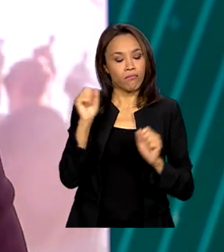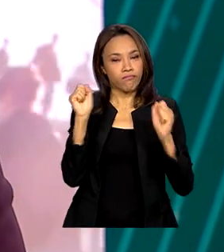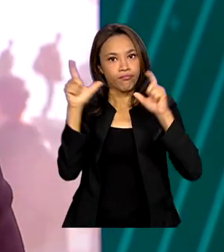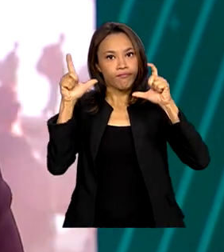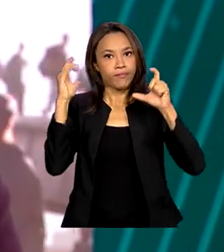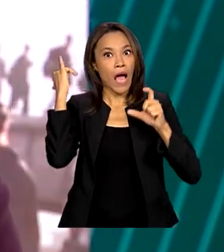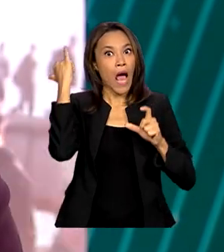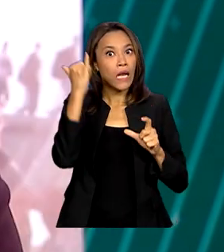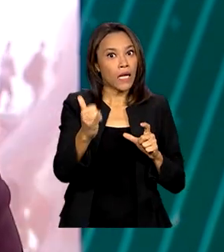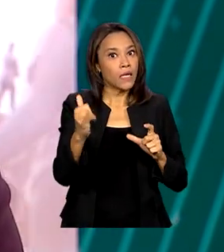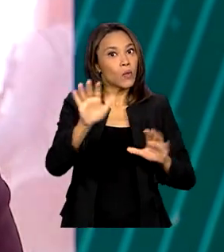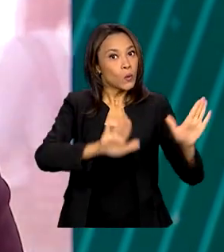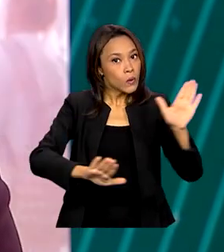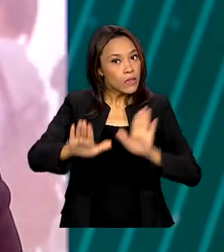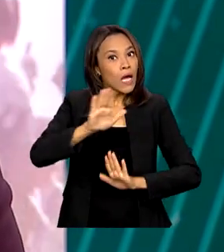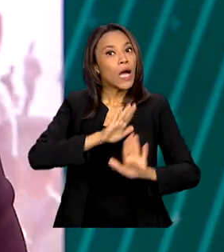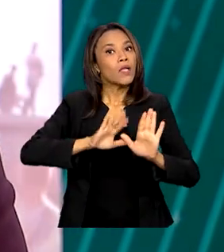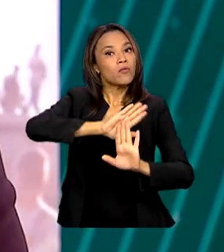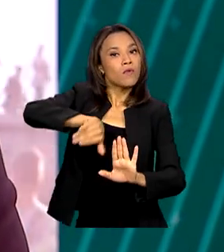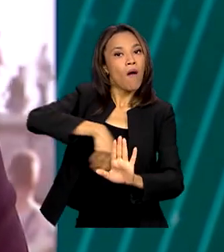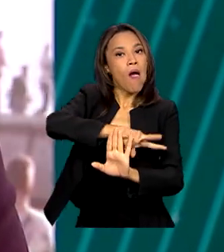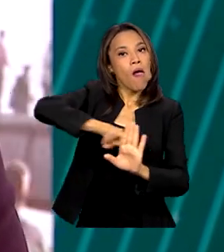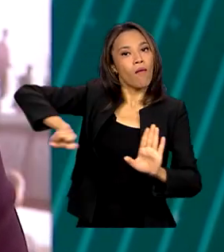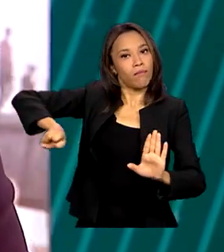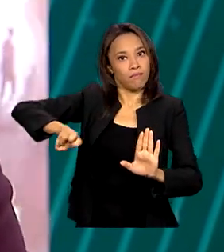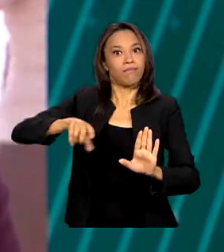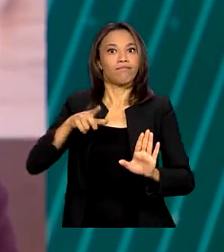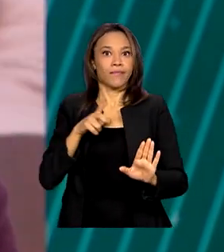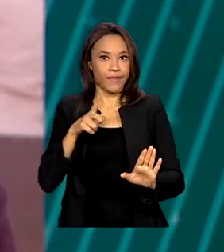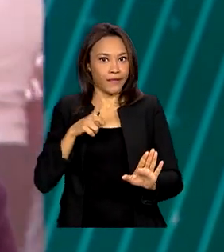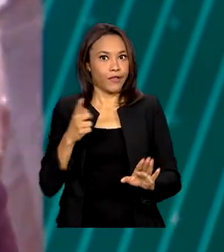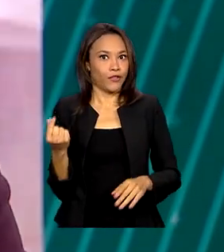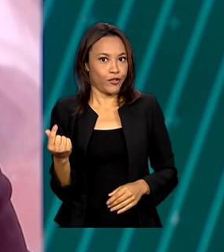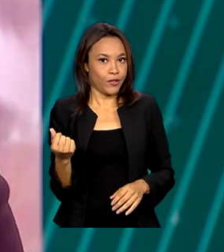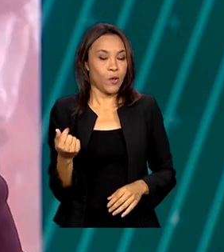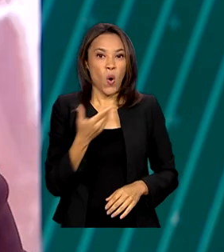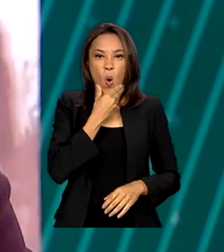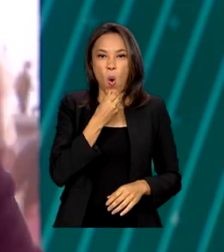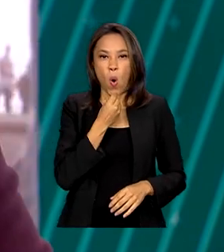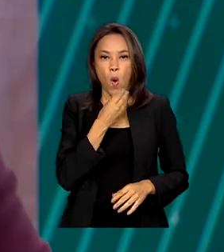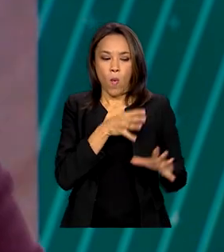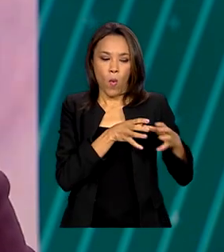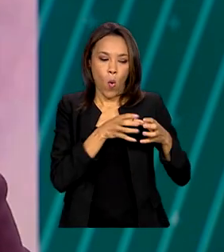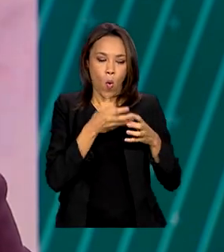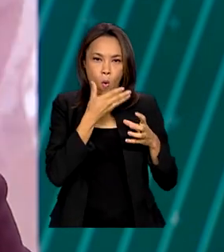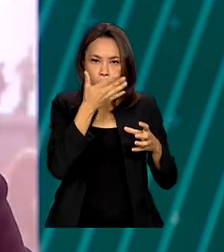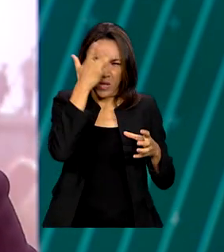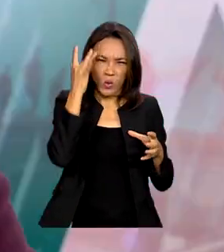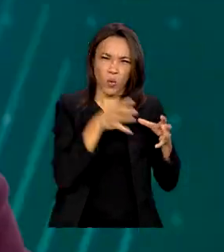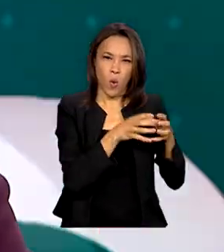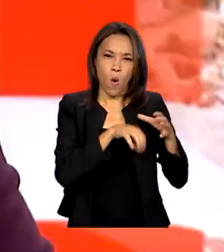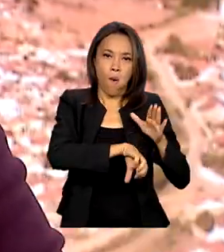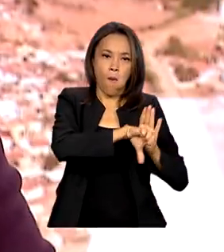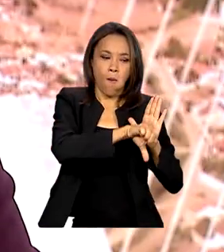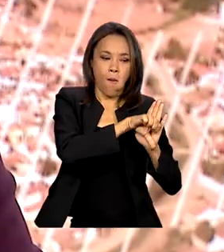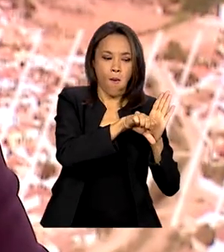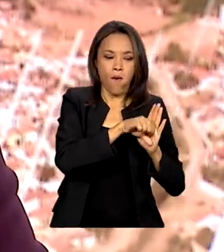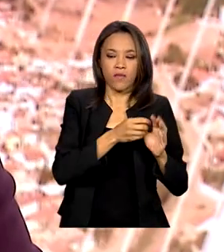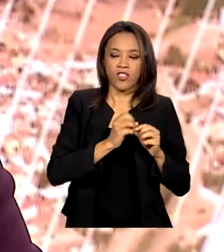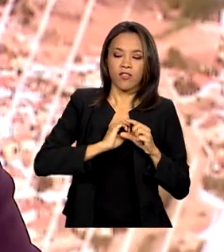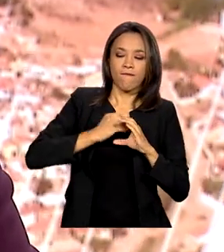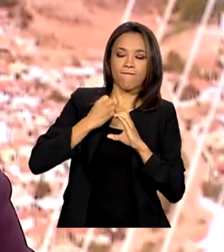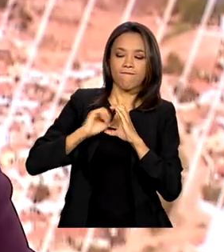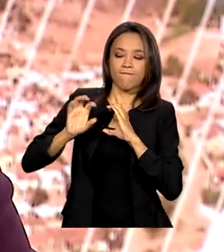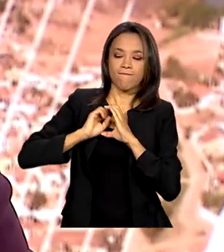sobre um golpe para quem tem valores a receber. Criminosos se passam por bancários, enviam falsas